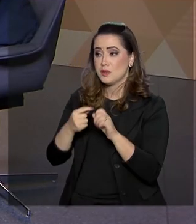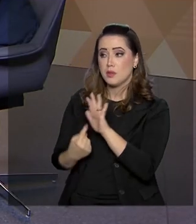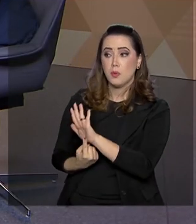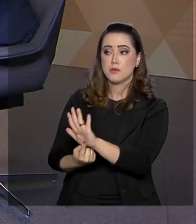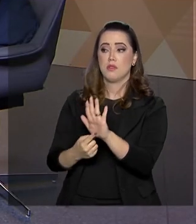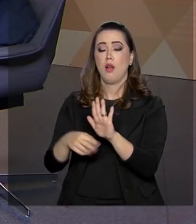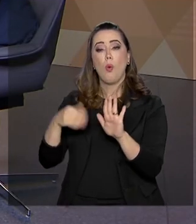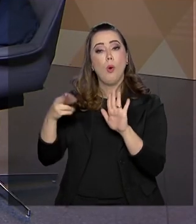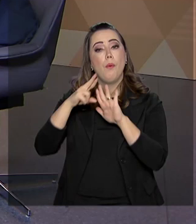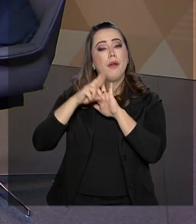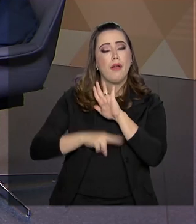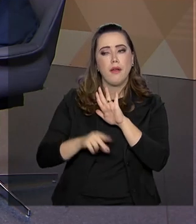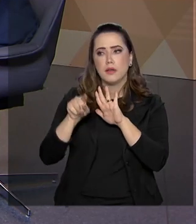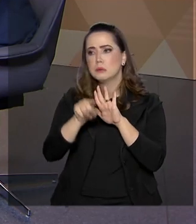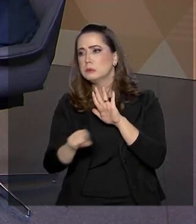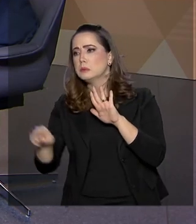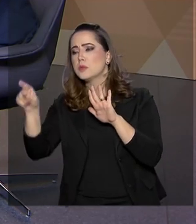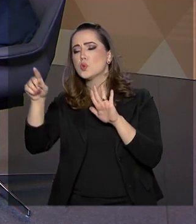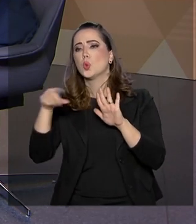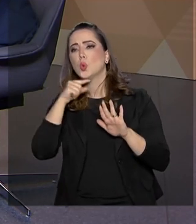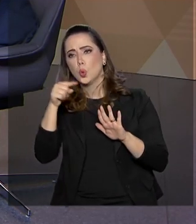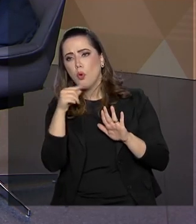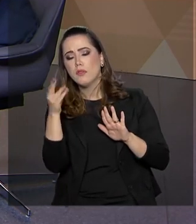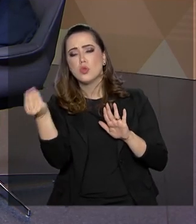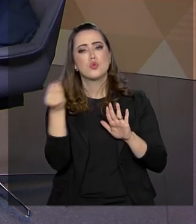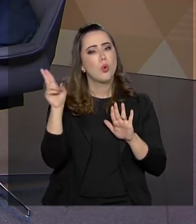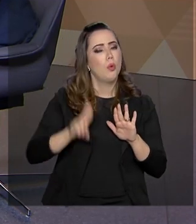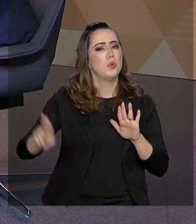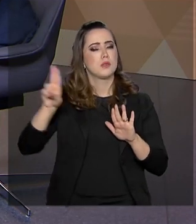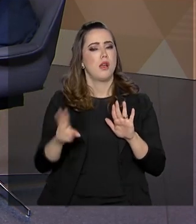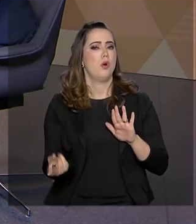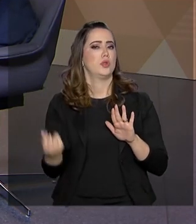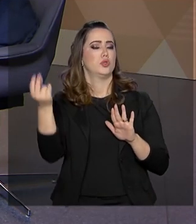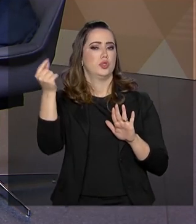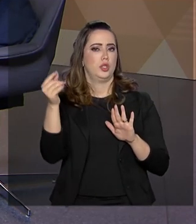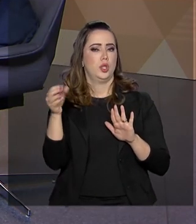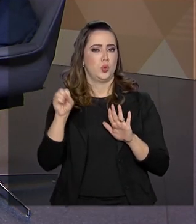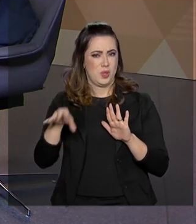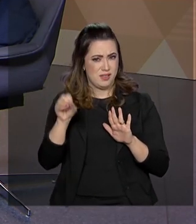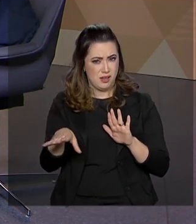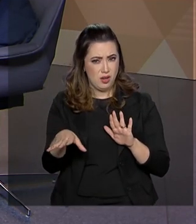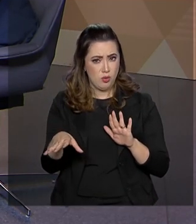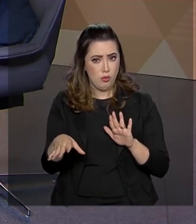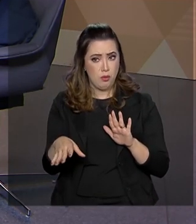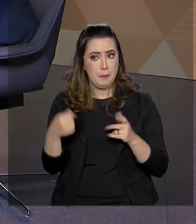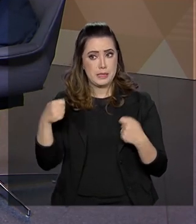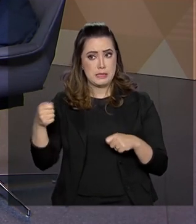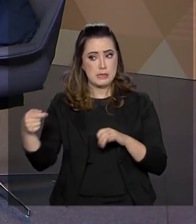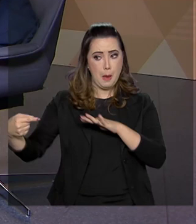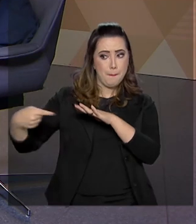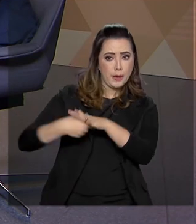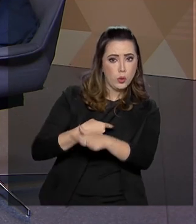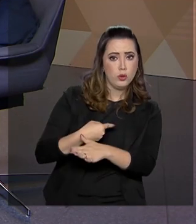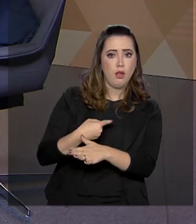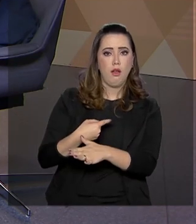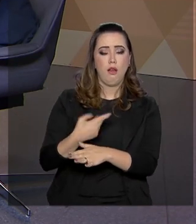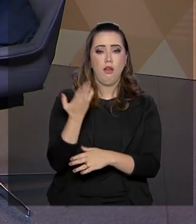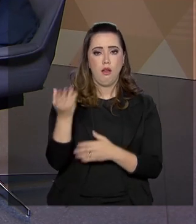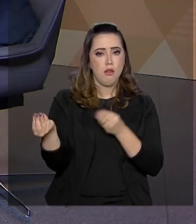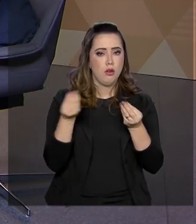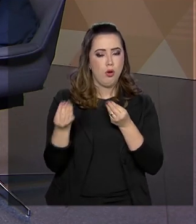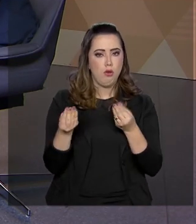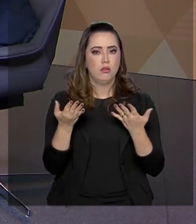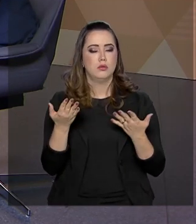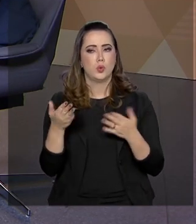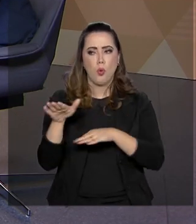para que aqueles que tenham dúvidas de como utilizar os recursos para a educação, façam o acesso, acessem,